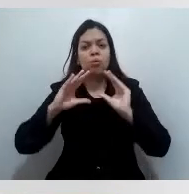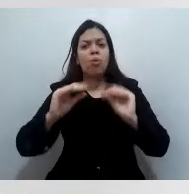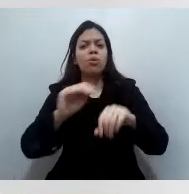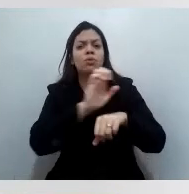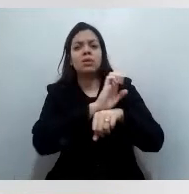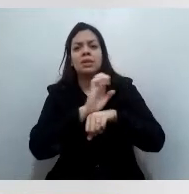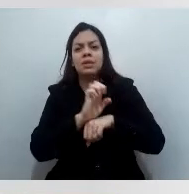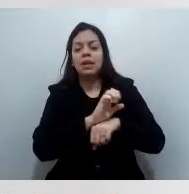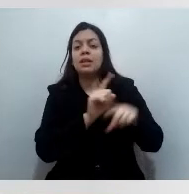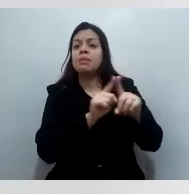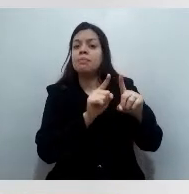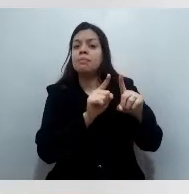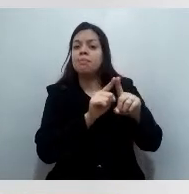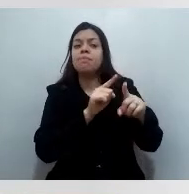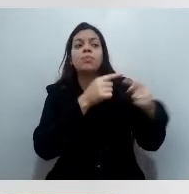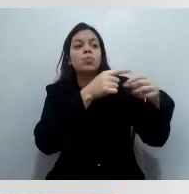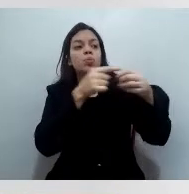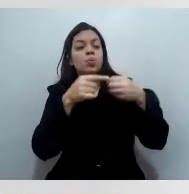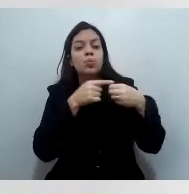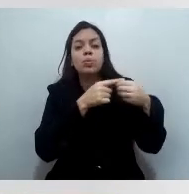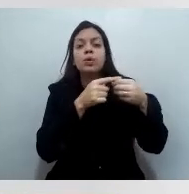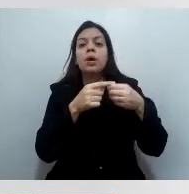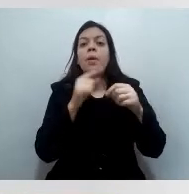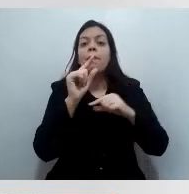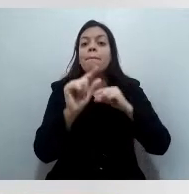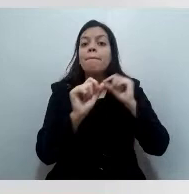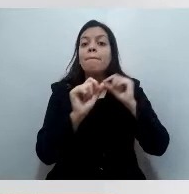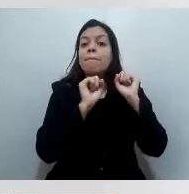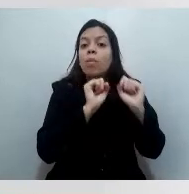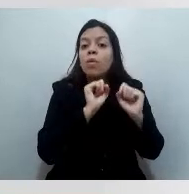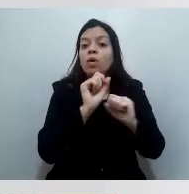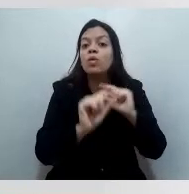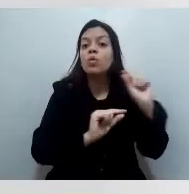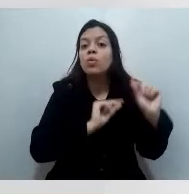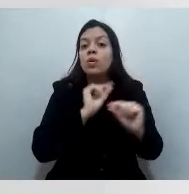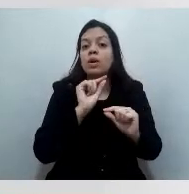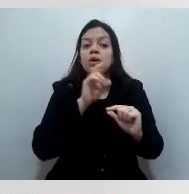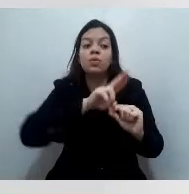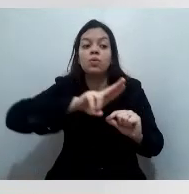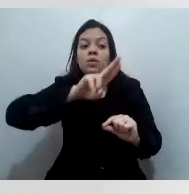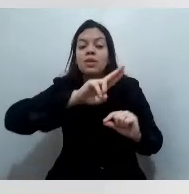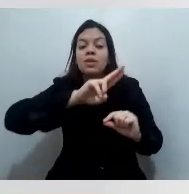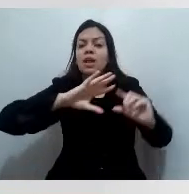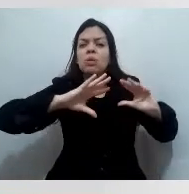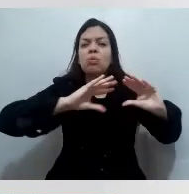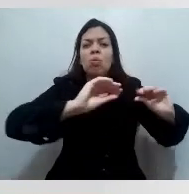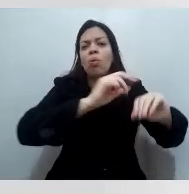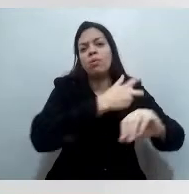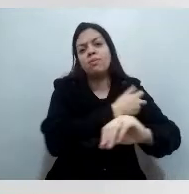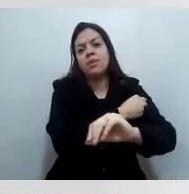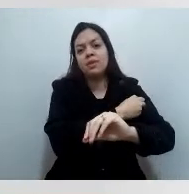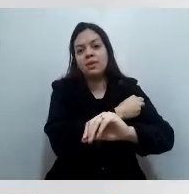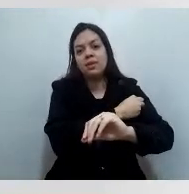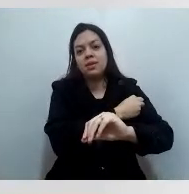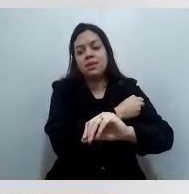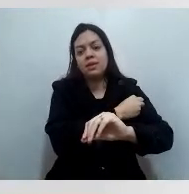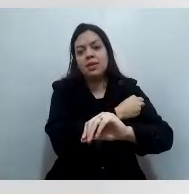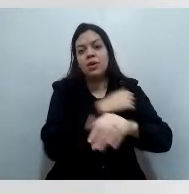vontade as doses da Coronavac que estavam recebendo, sem guardar para a segunda dose,